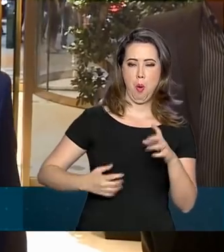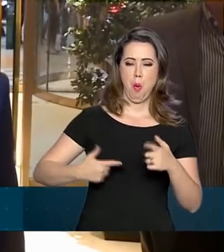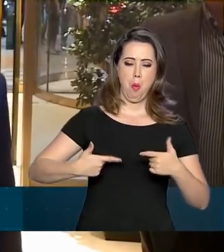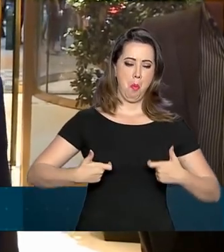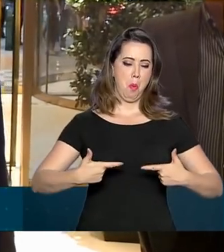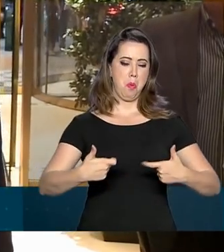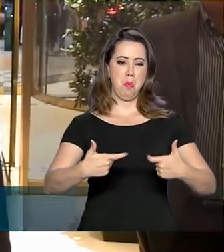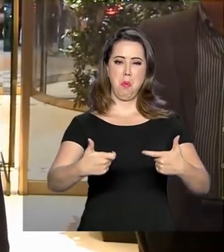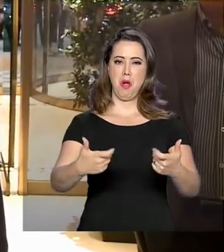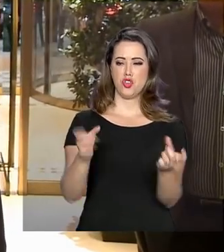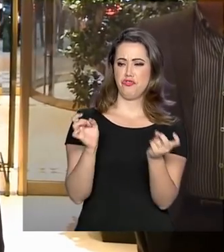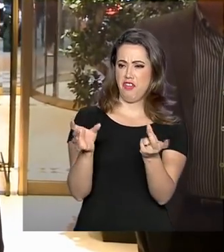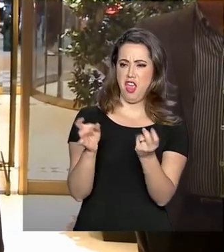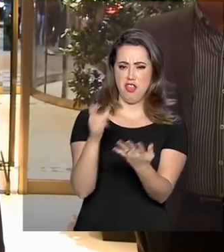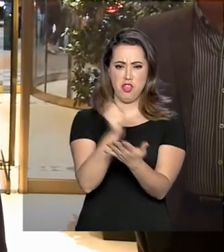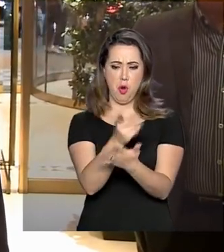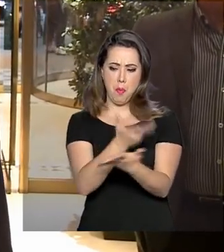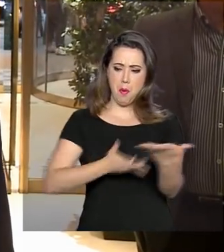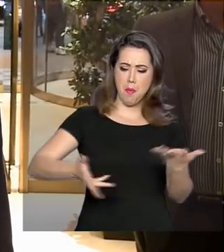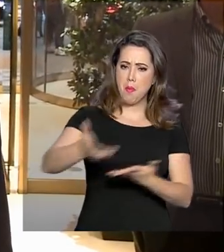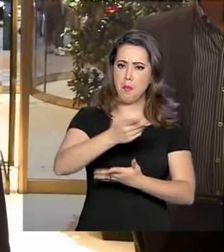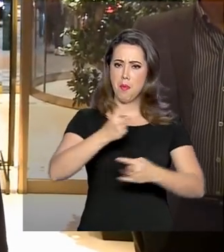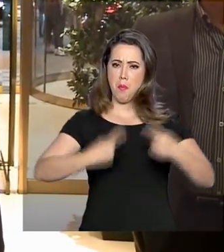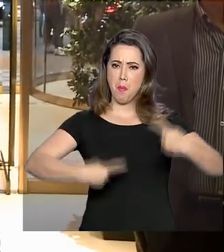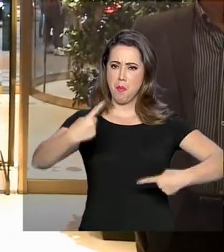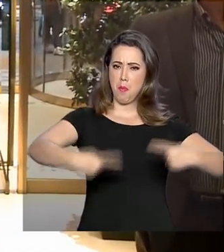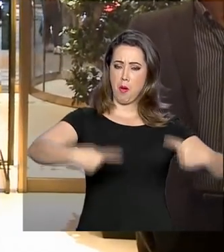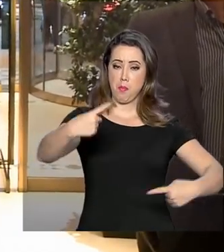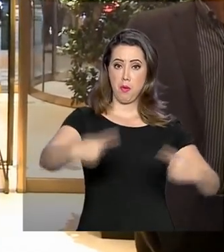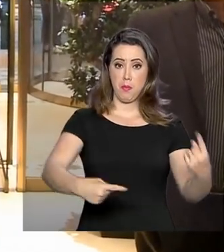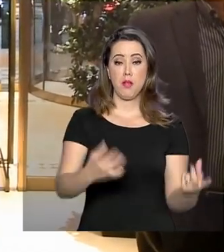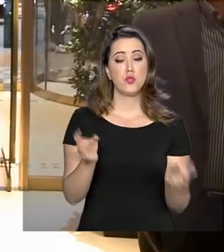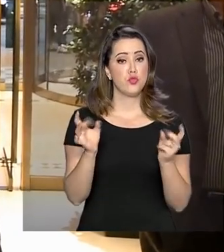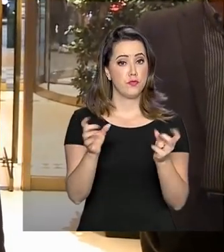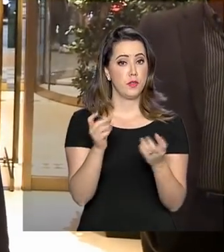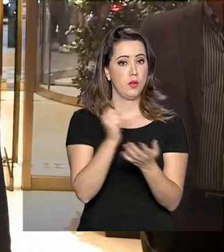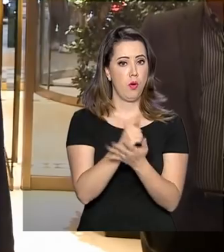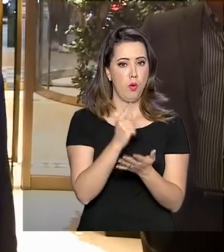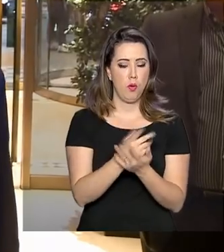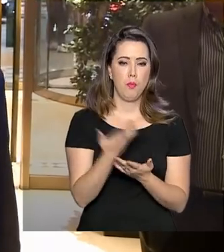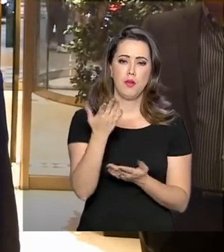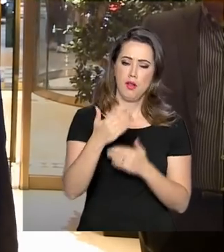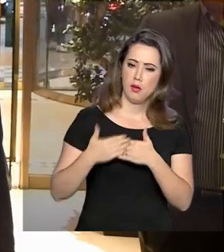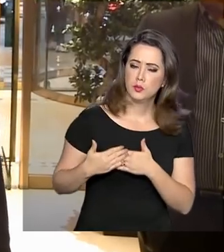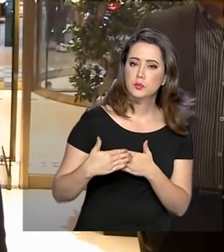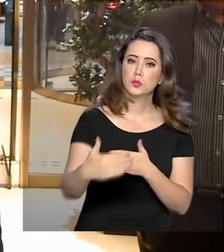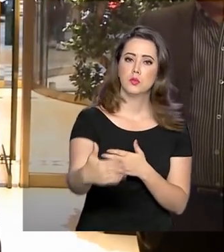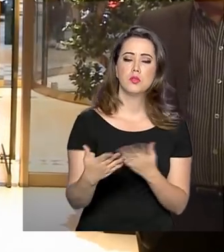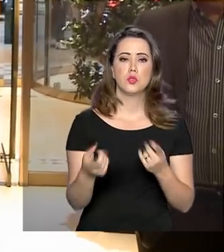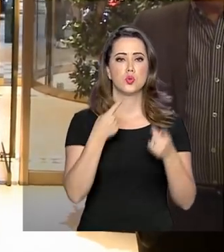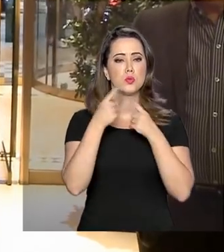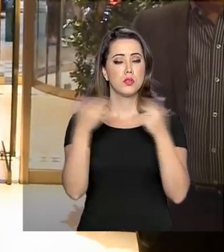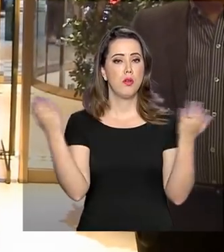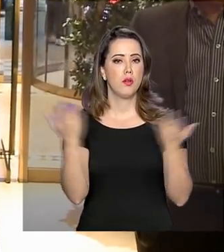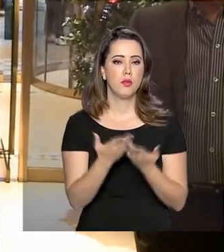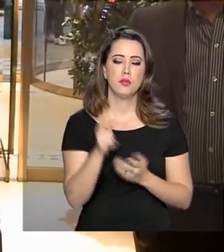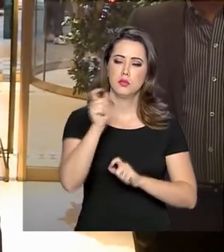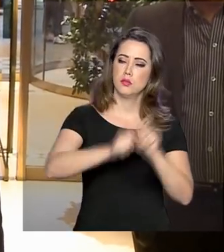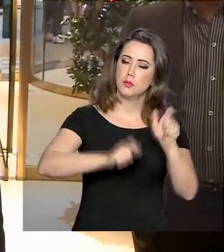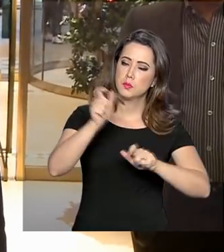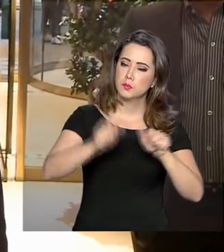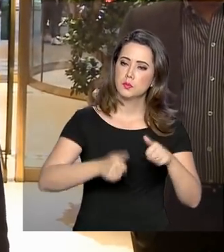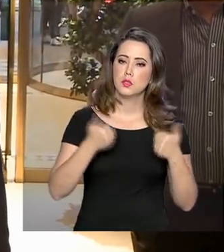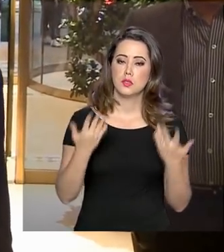a disputa comercial, disputa comercial, ela está em fase de negociação. Então o pessoal